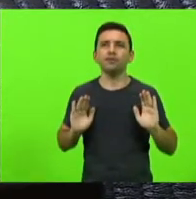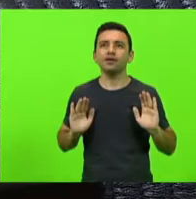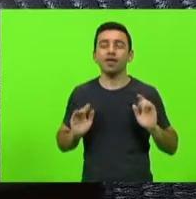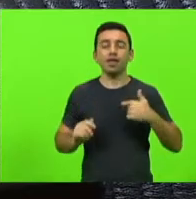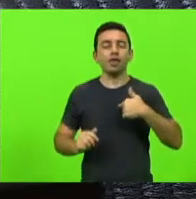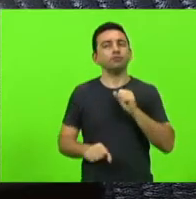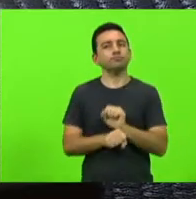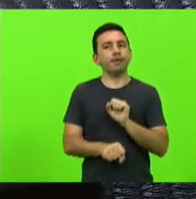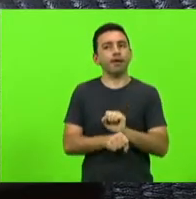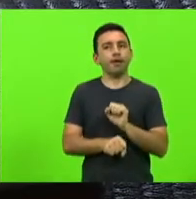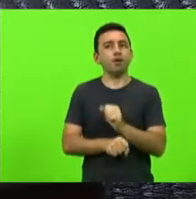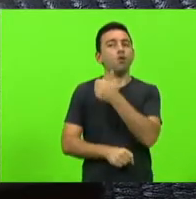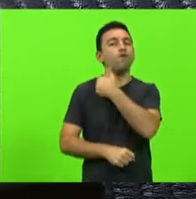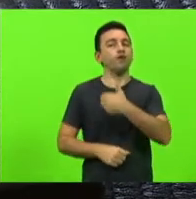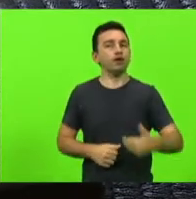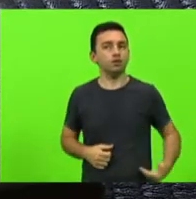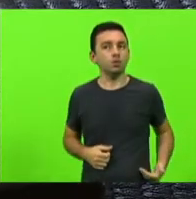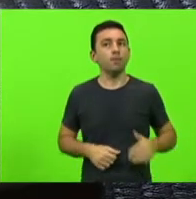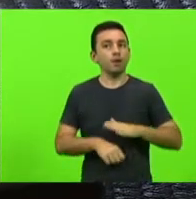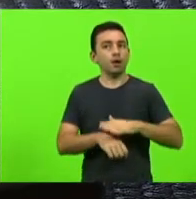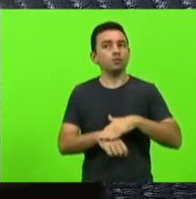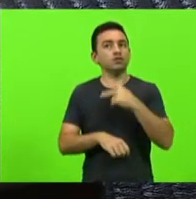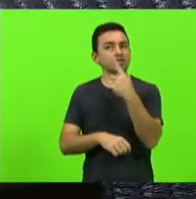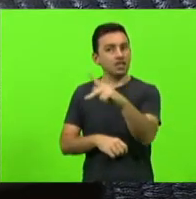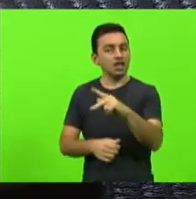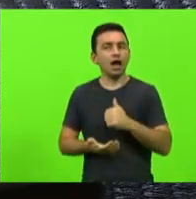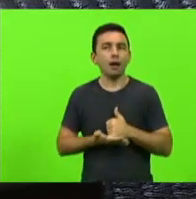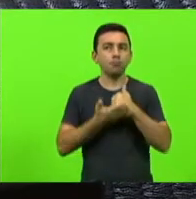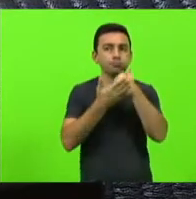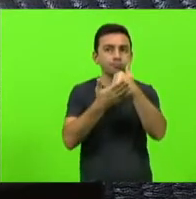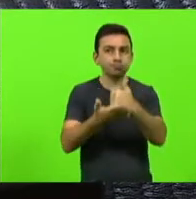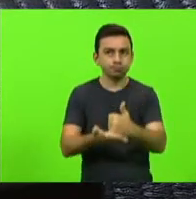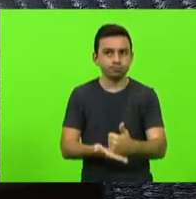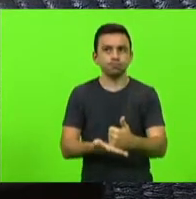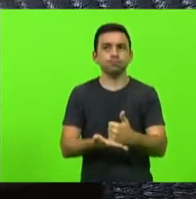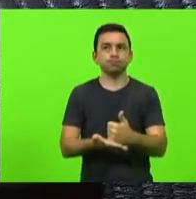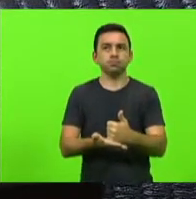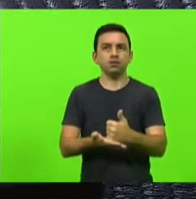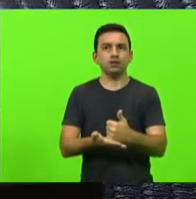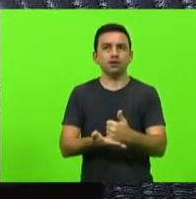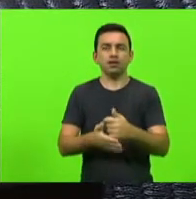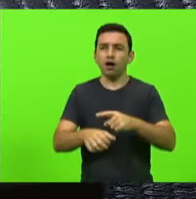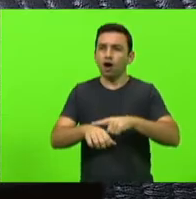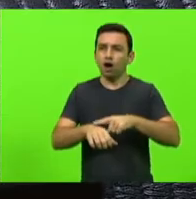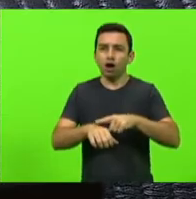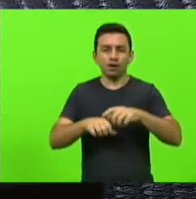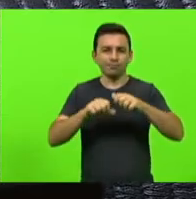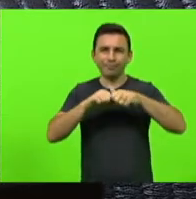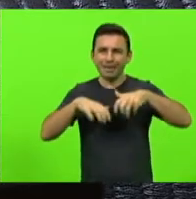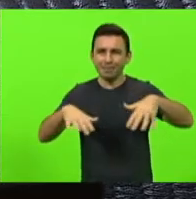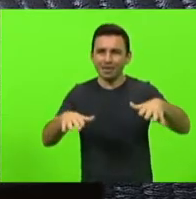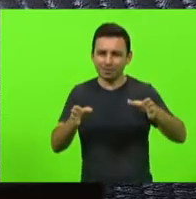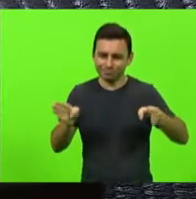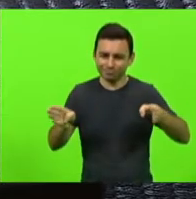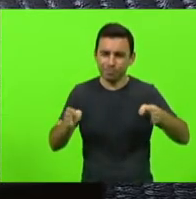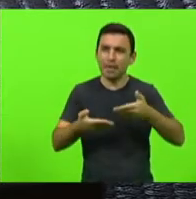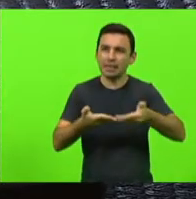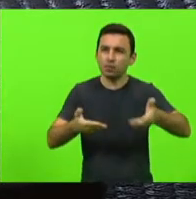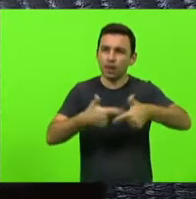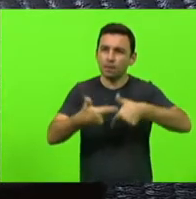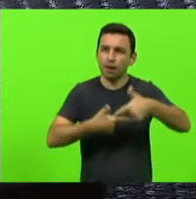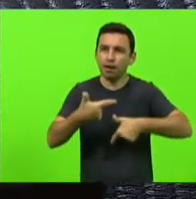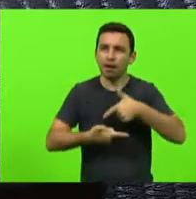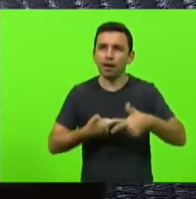governador fazer para colaborar com quem na pandemia perdeu emprego perdeu